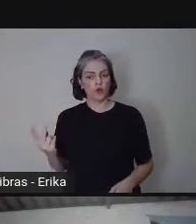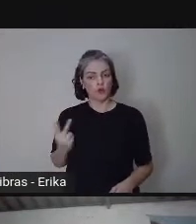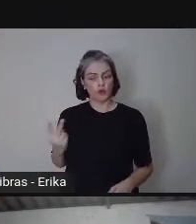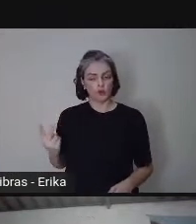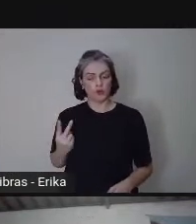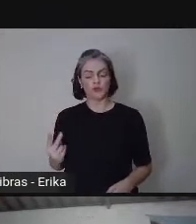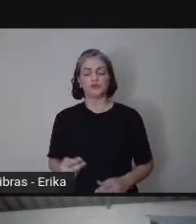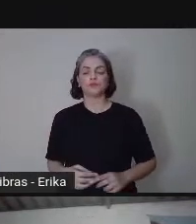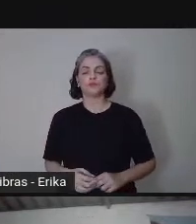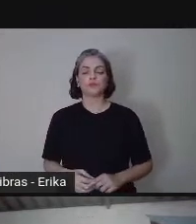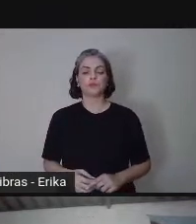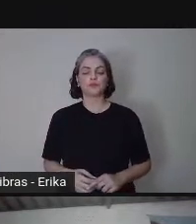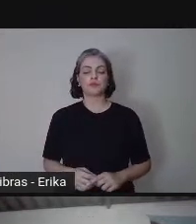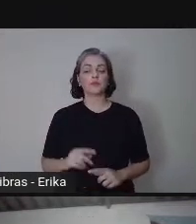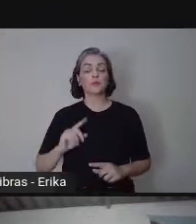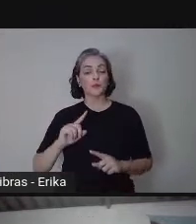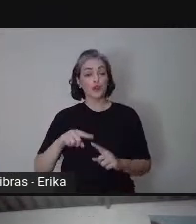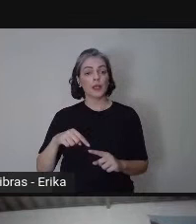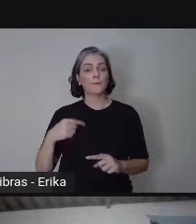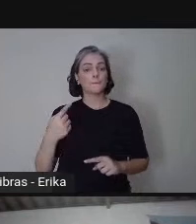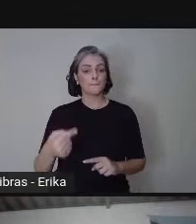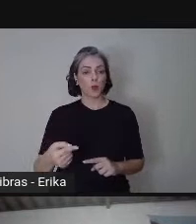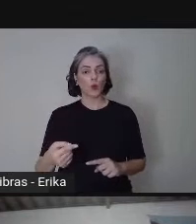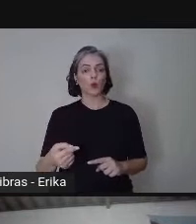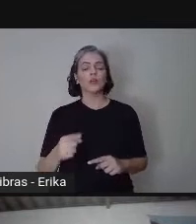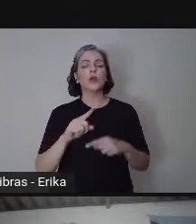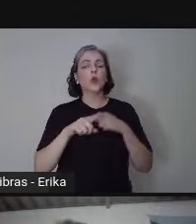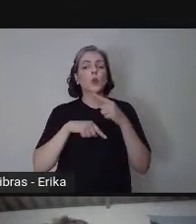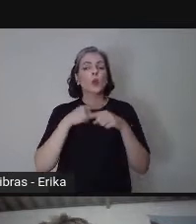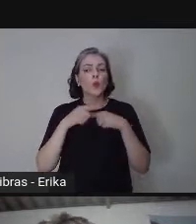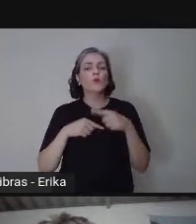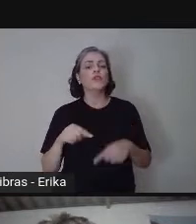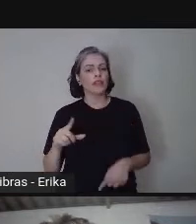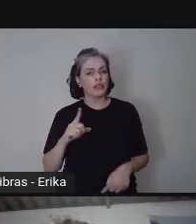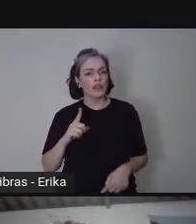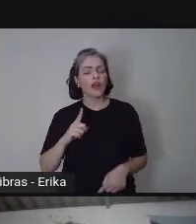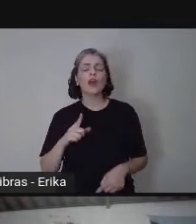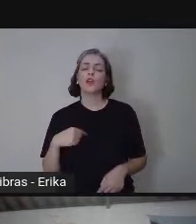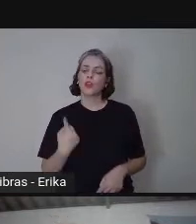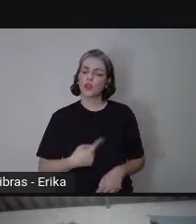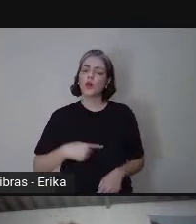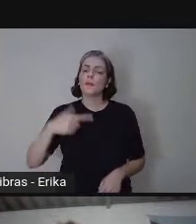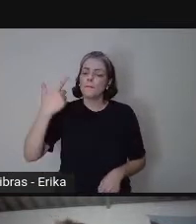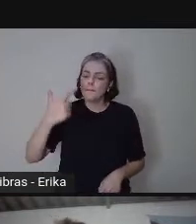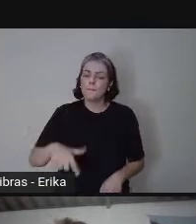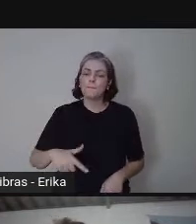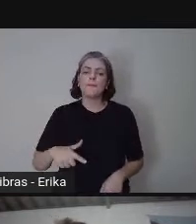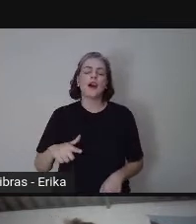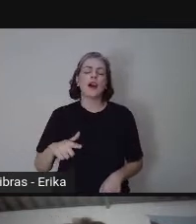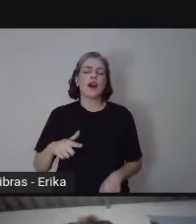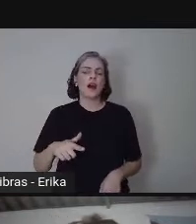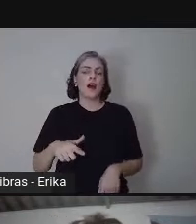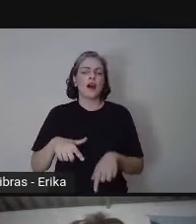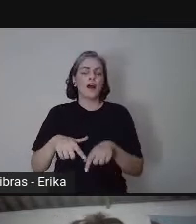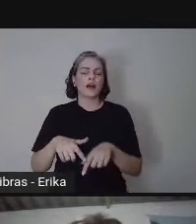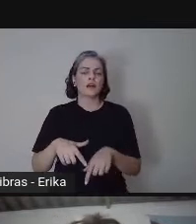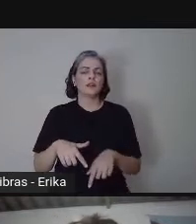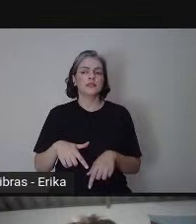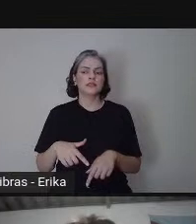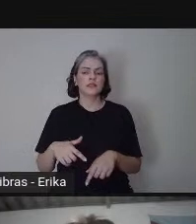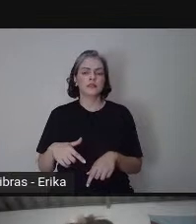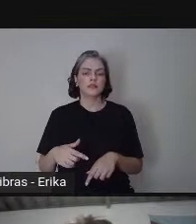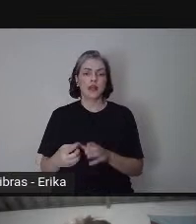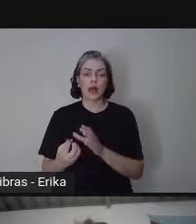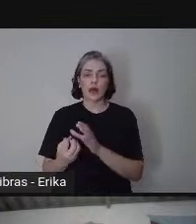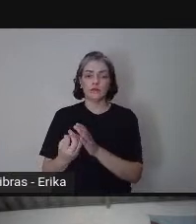também que forem surgindo dúvidas, nós vamos estar acrescentando também nesse itemzinho aqui, tutoriais